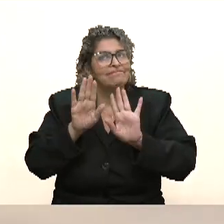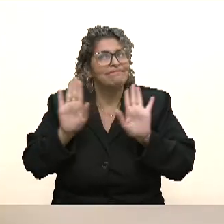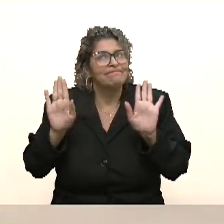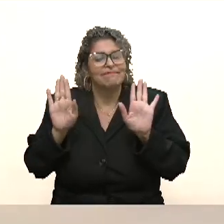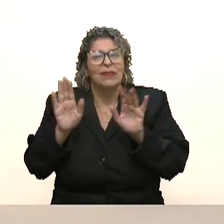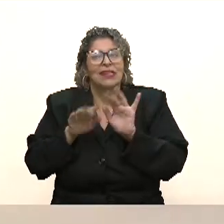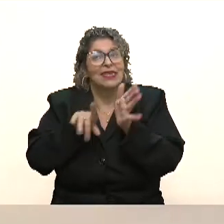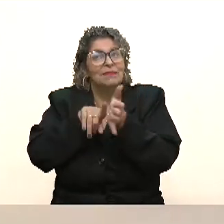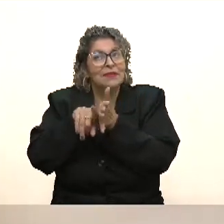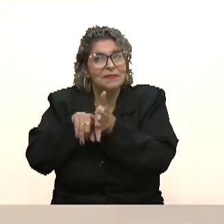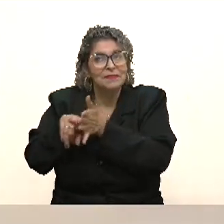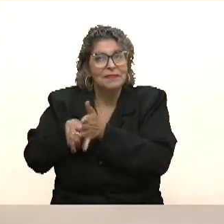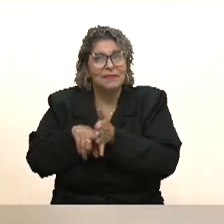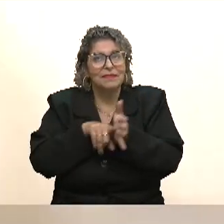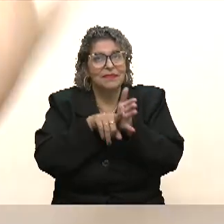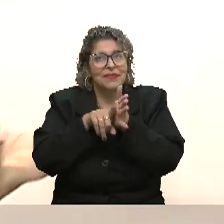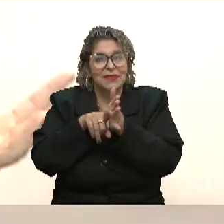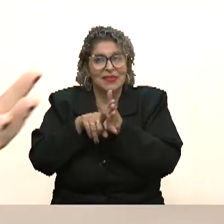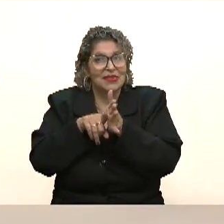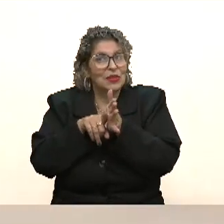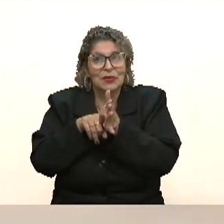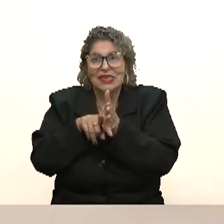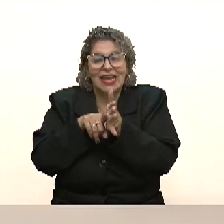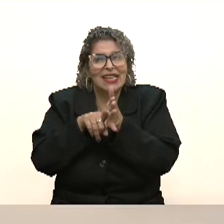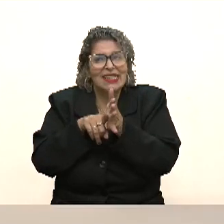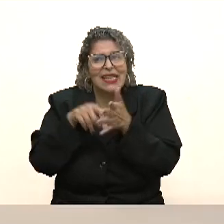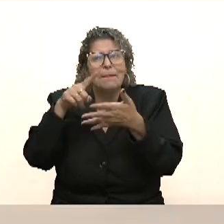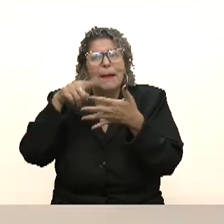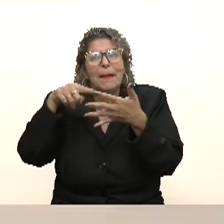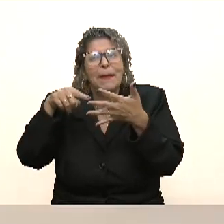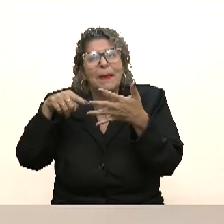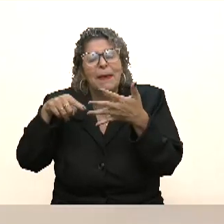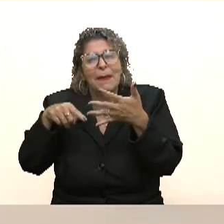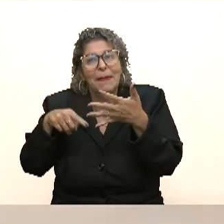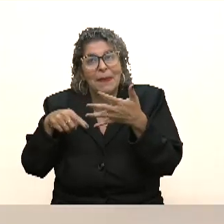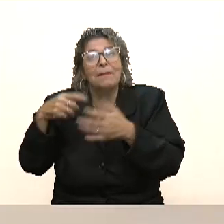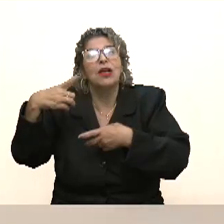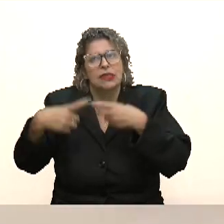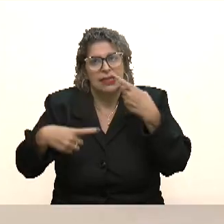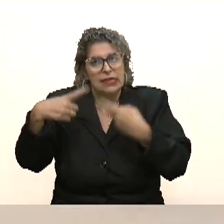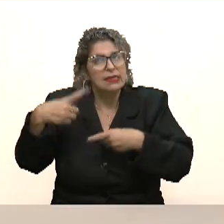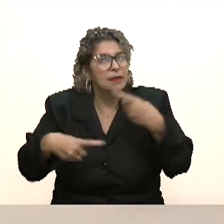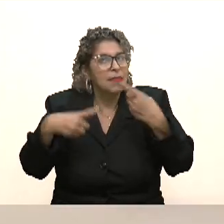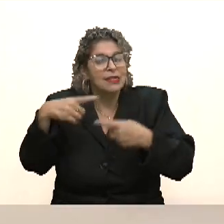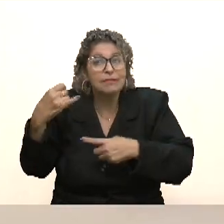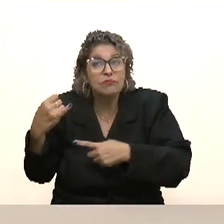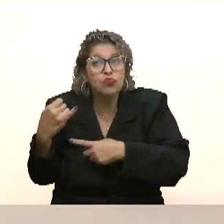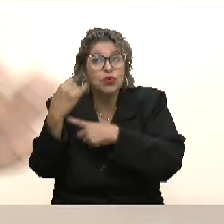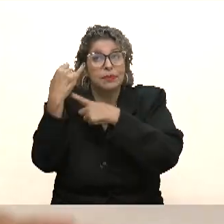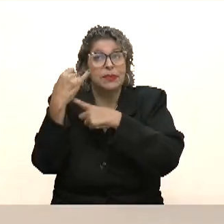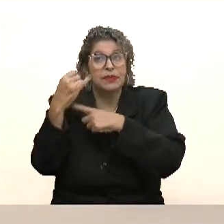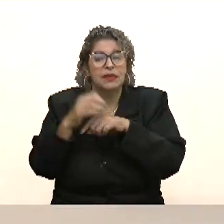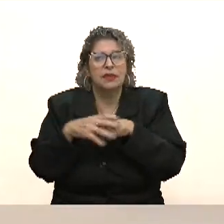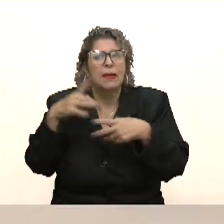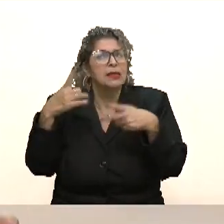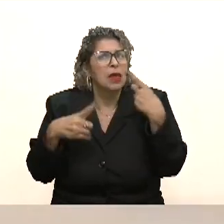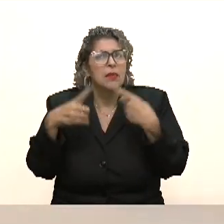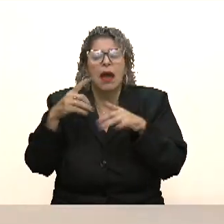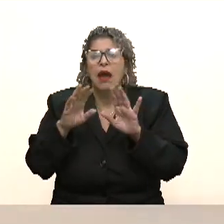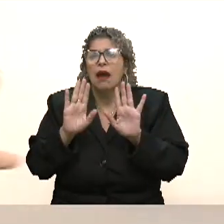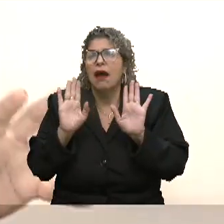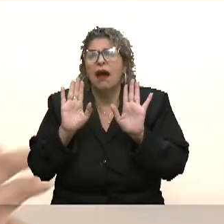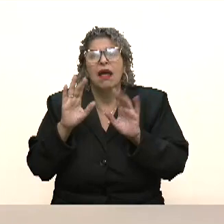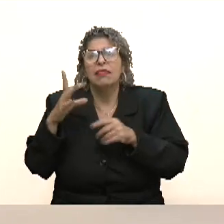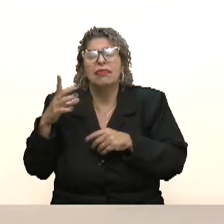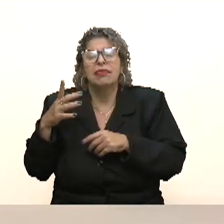que analisar ali do micro ao macro, né? Então, esses debates, eles são essenciais, né? Às vezes a gente acha que o debate